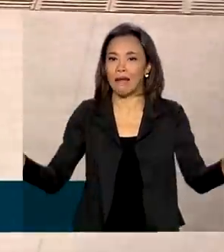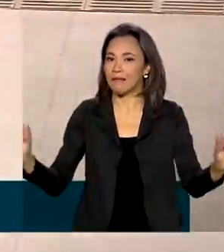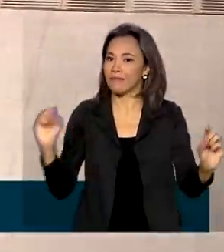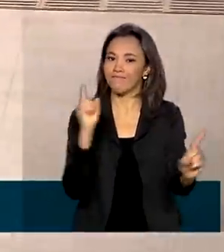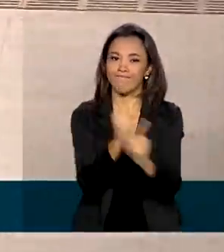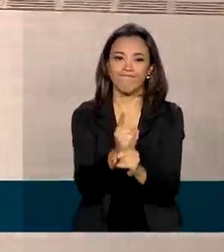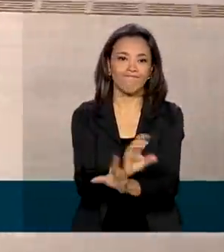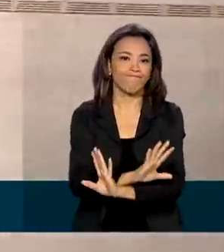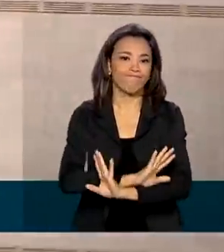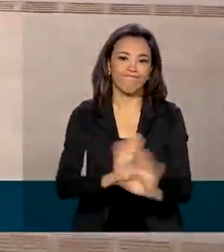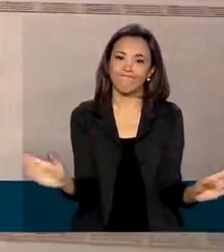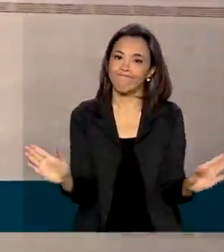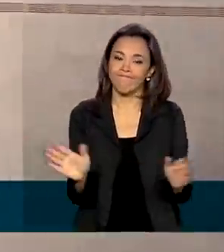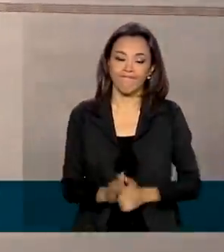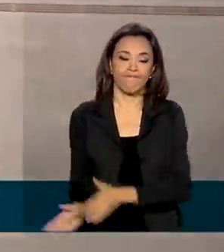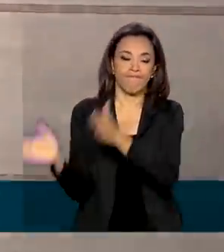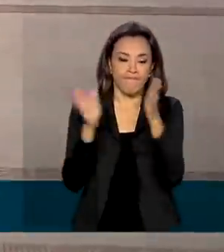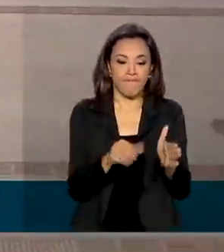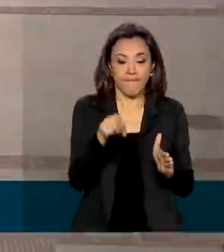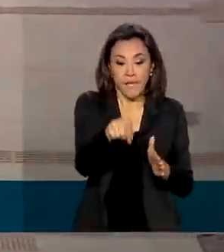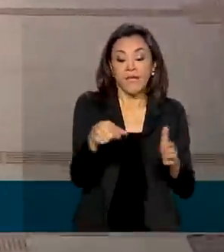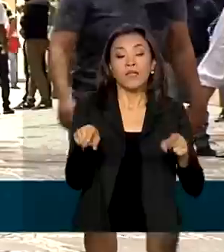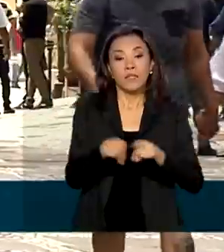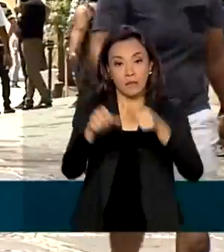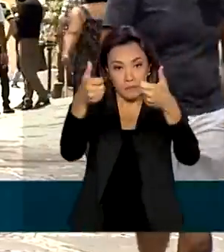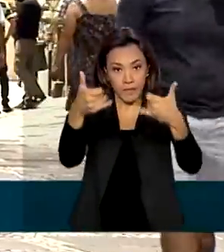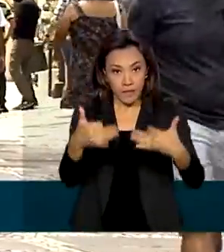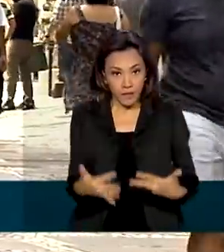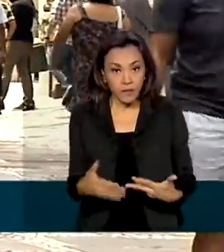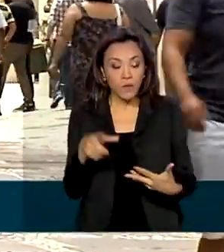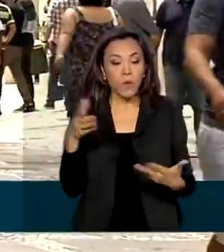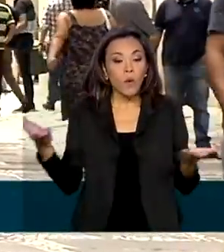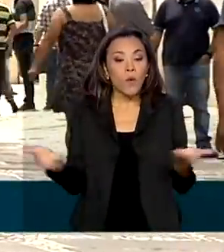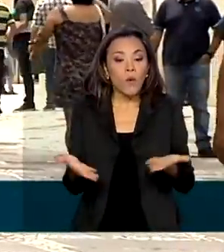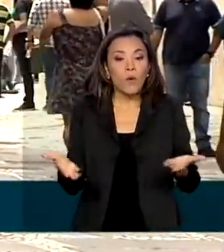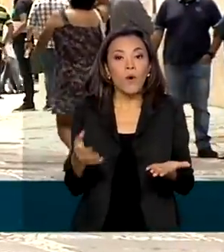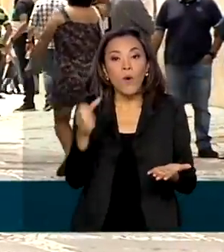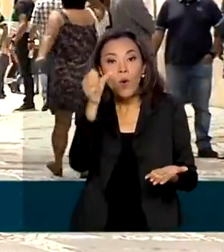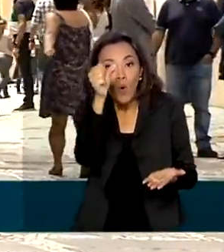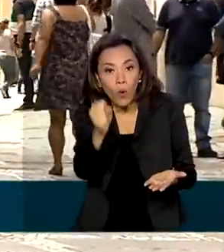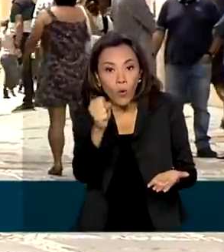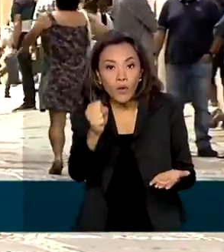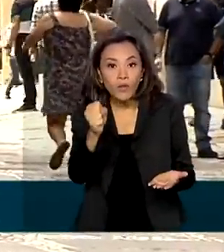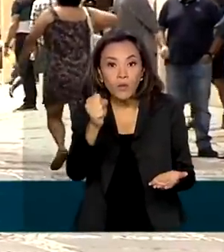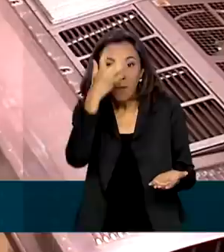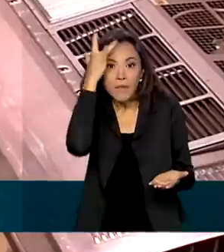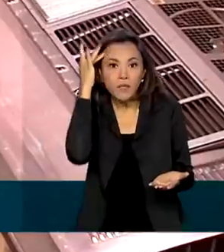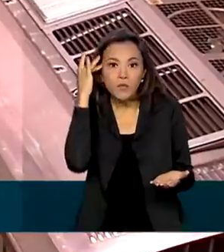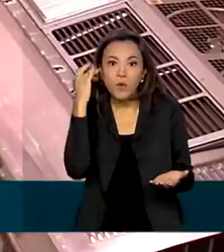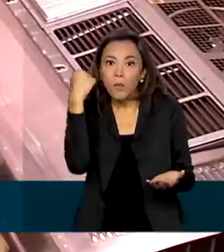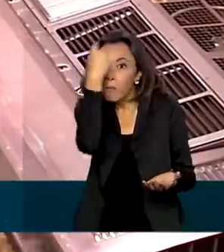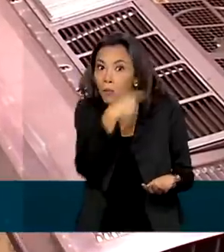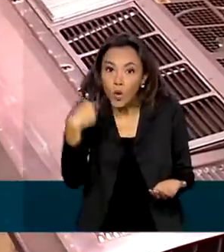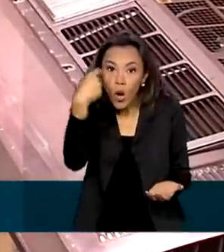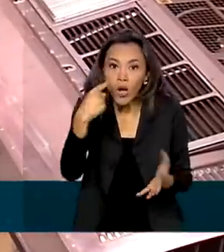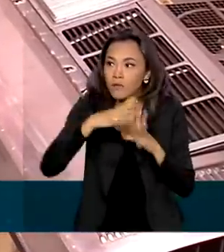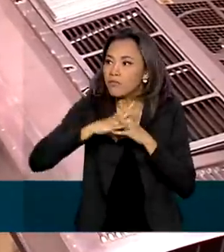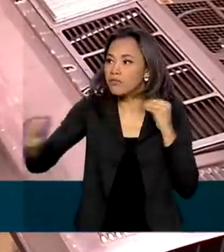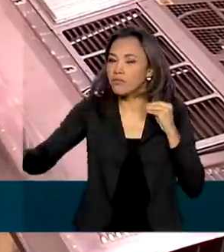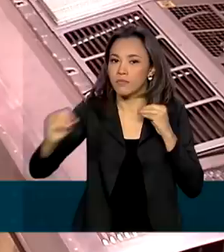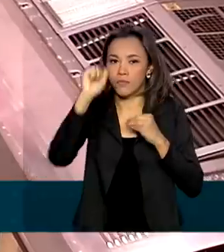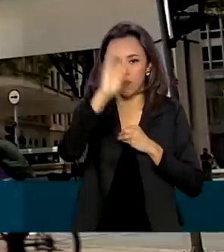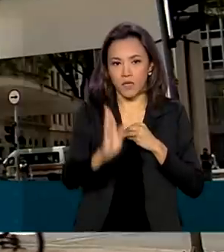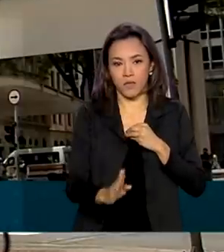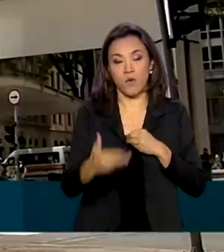Segundo dados do Fórum Brasileiro de Segurança Pública, pelo menos oito pessoas desaparecem por hora no Brasil. O governo